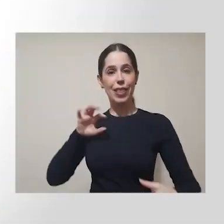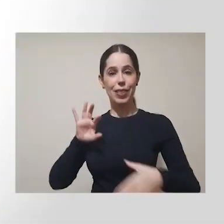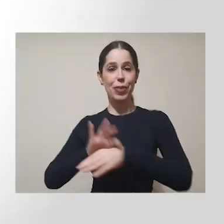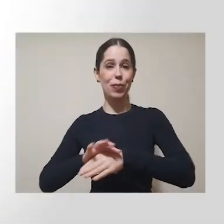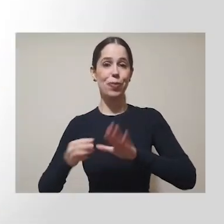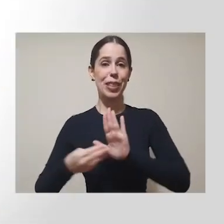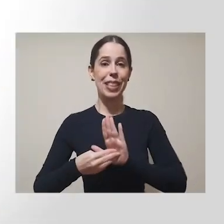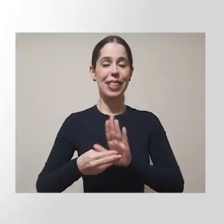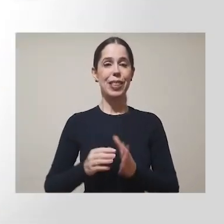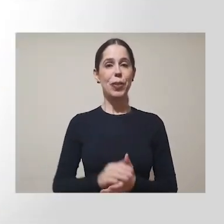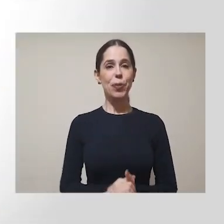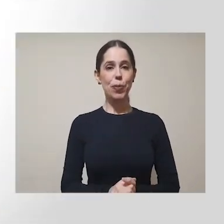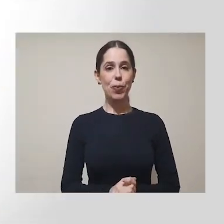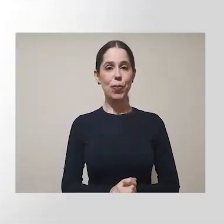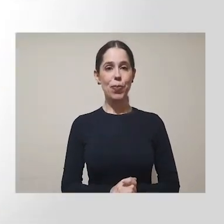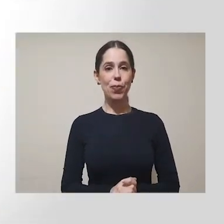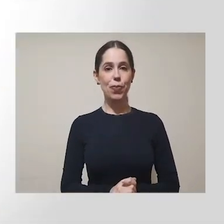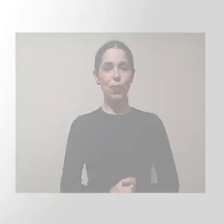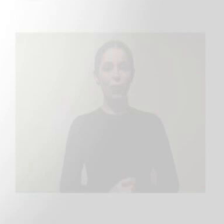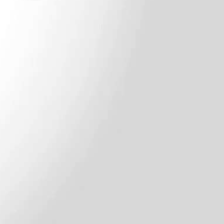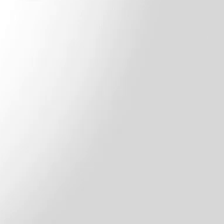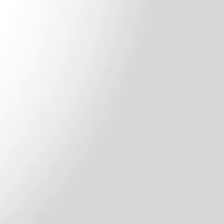Eu sou Marquesan.